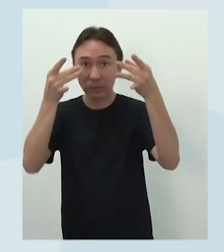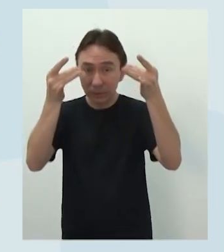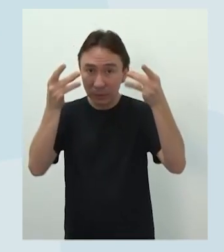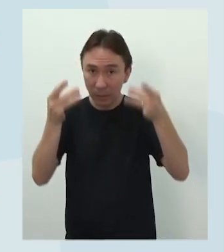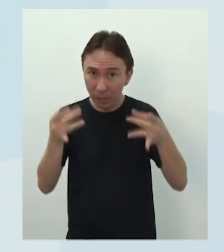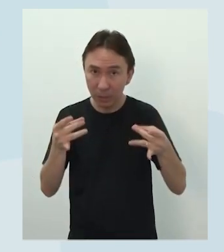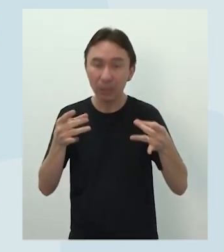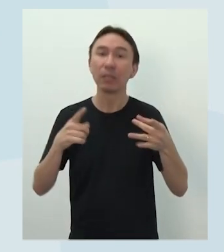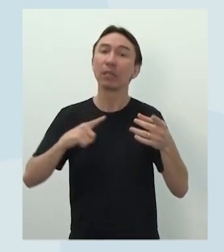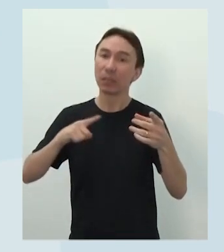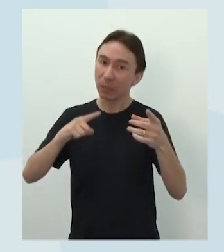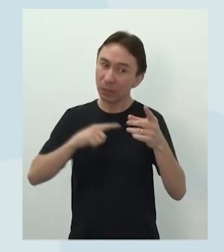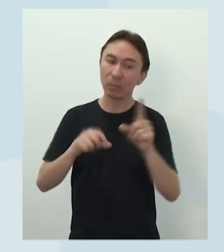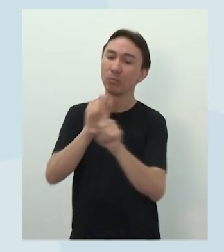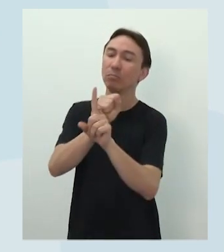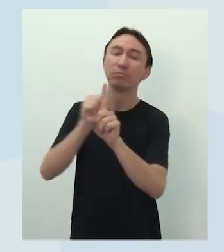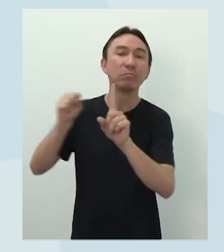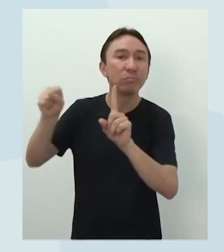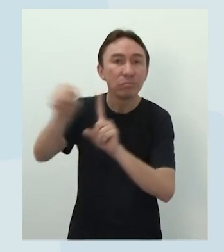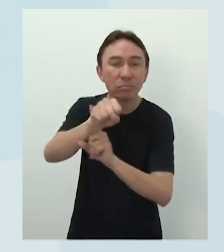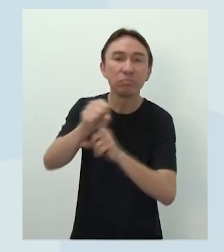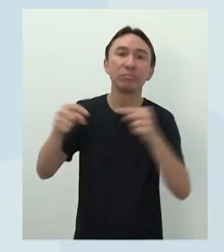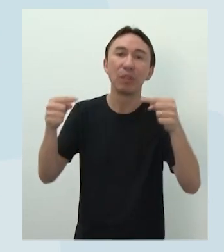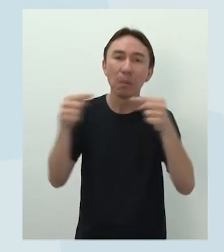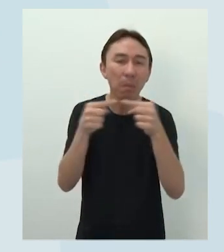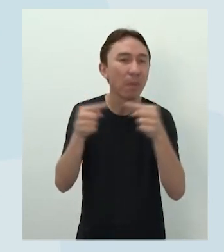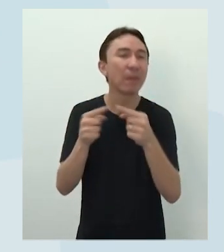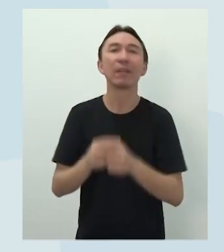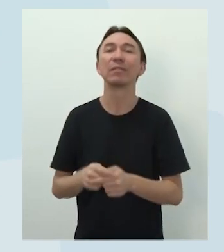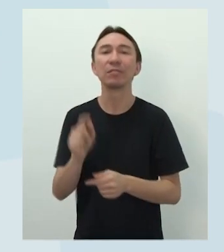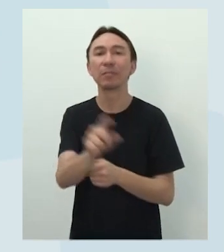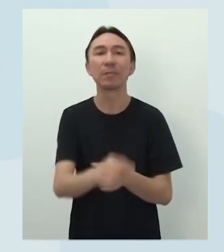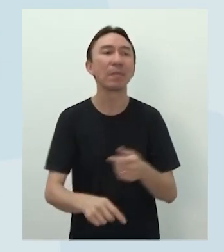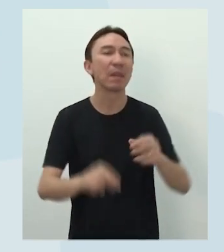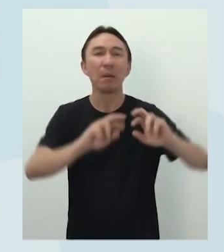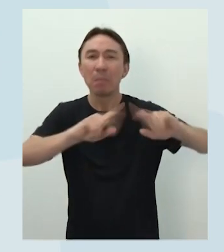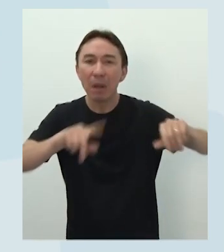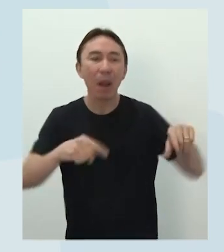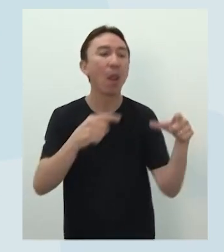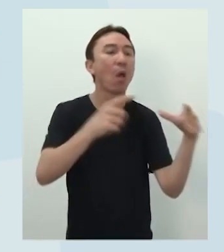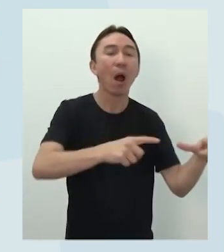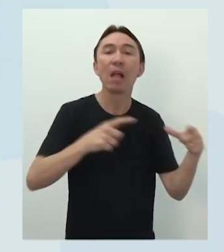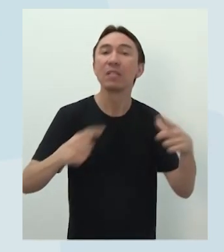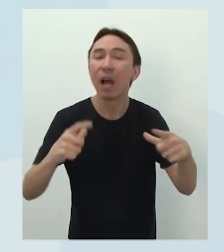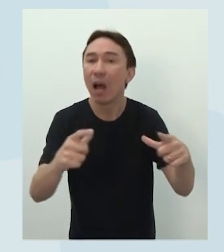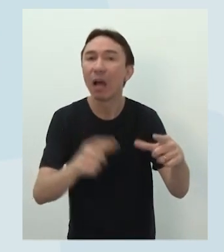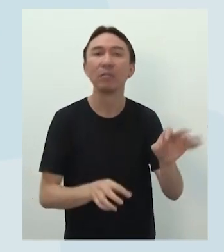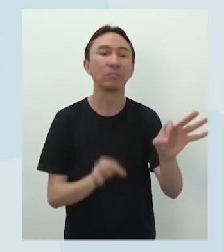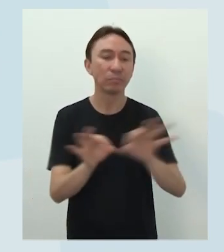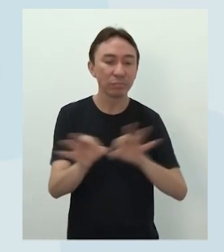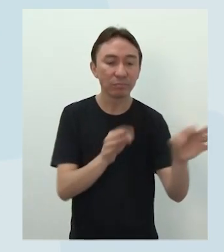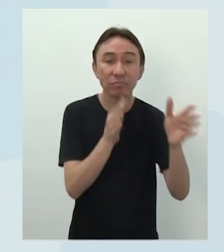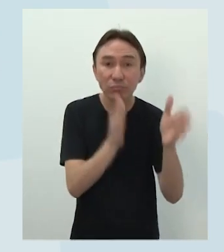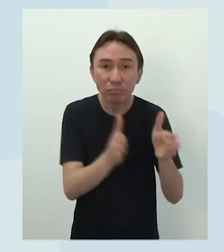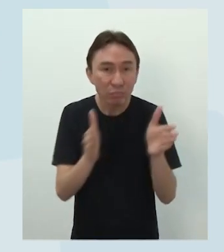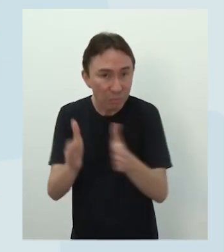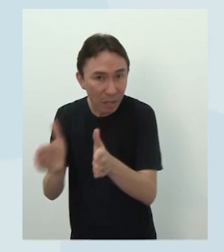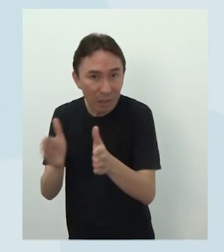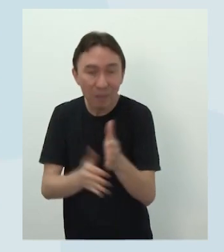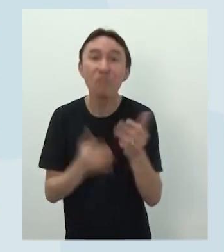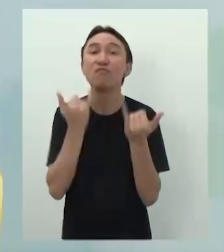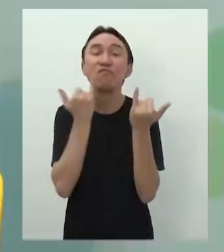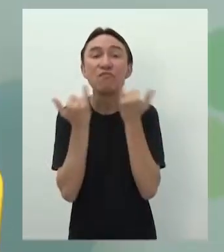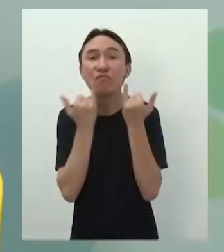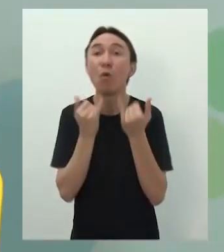social de classificar, localizar, organizar informações, conhecer e transmitir